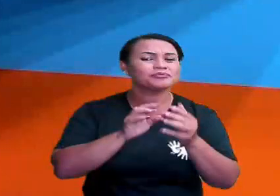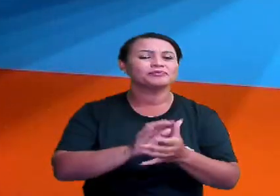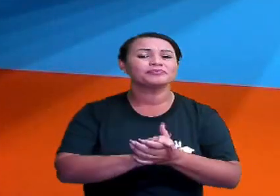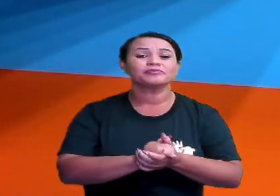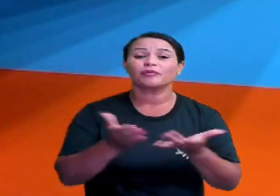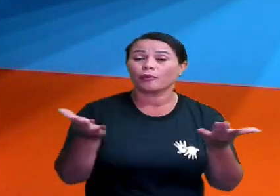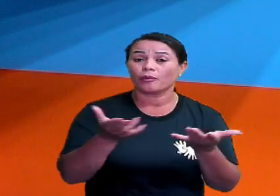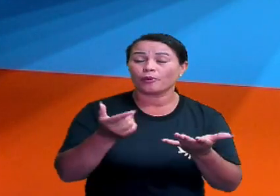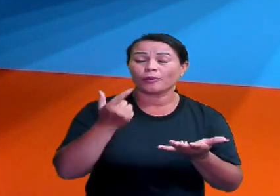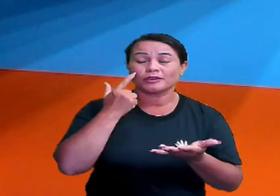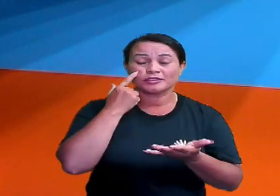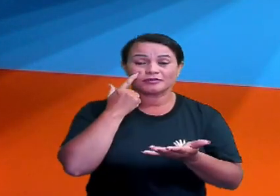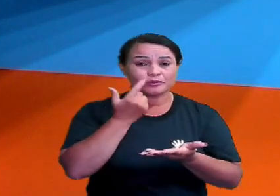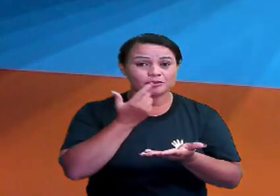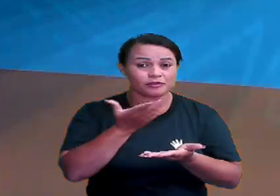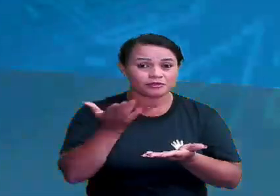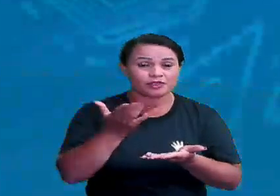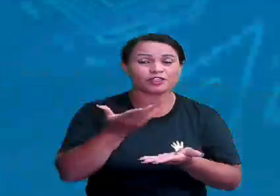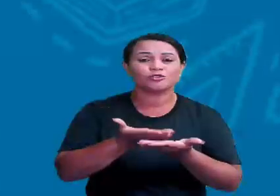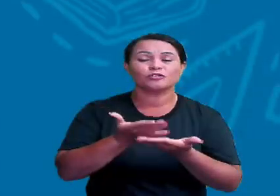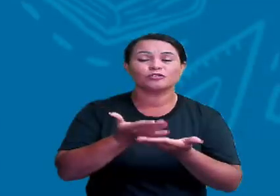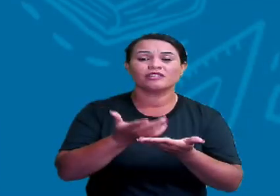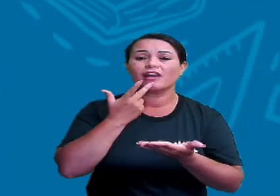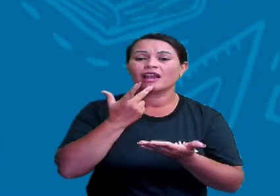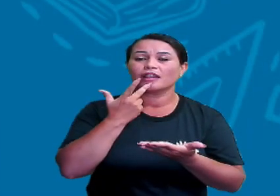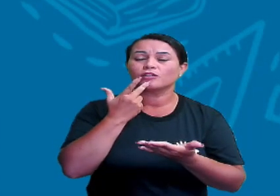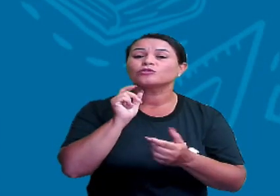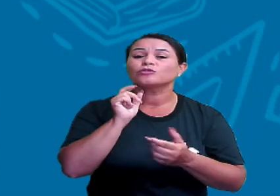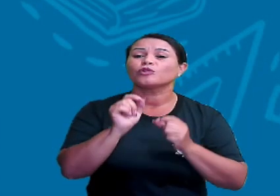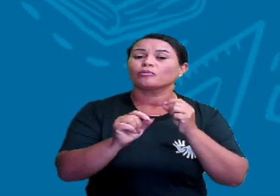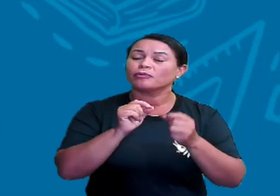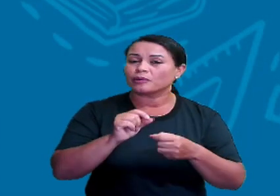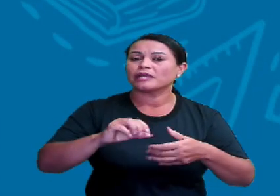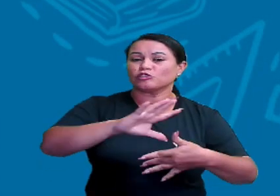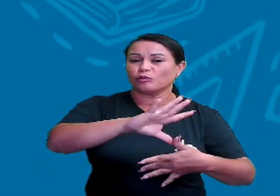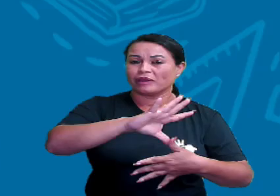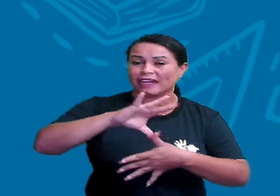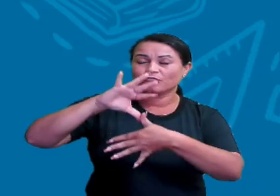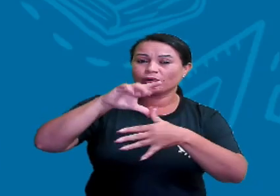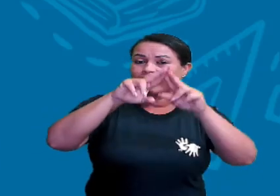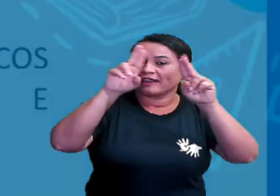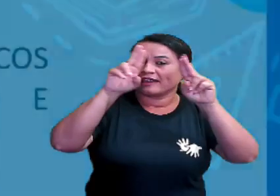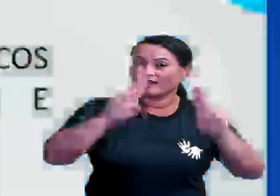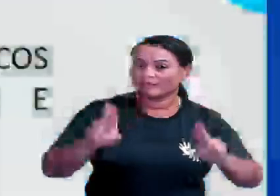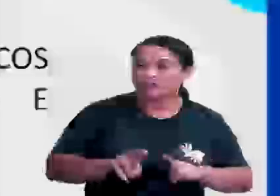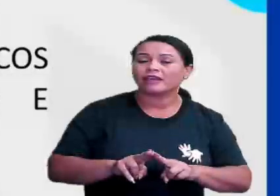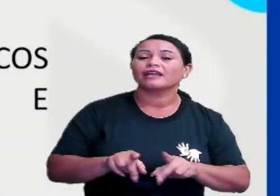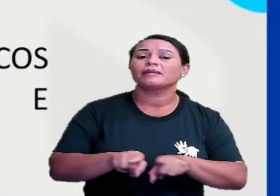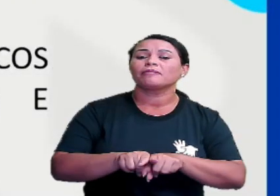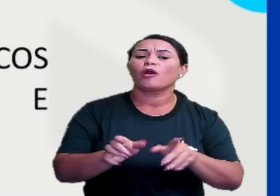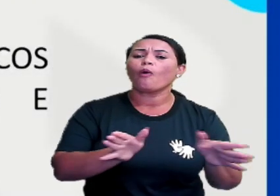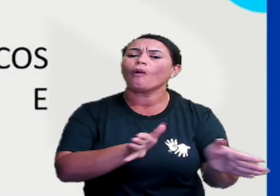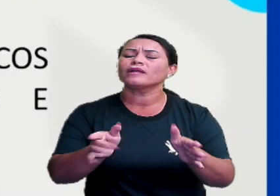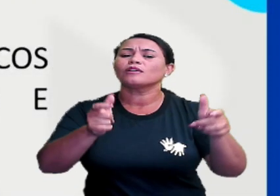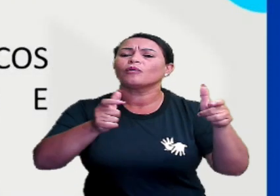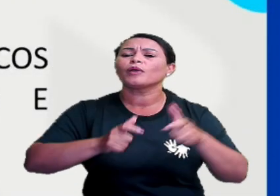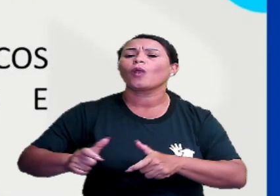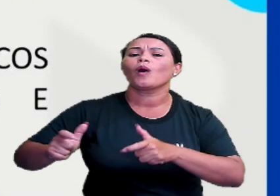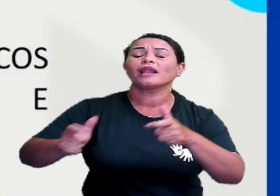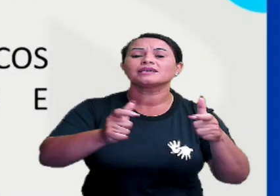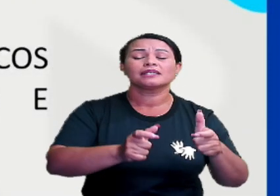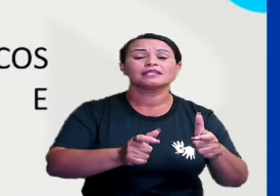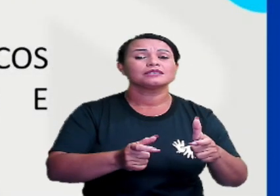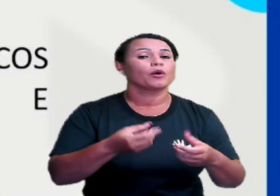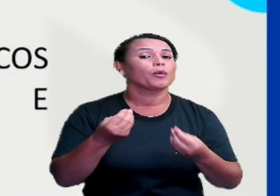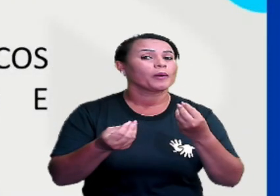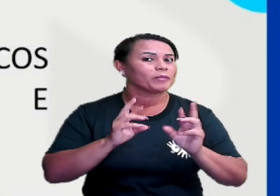Hoje nós vamos estudar linguagem cartográfica, orientação e localização e a nossa expectativa de